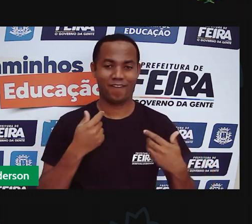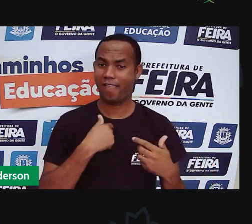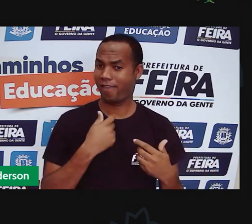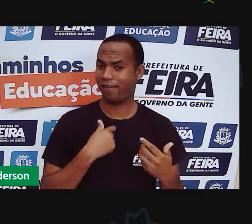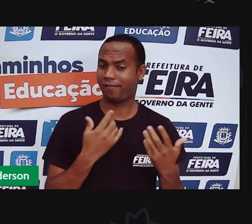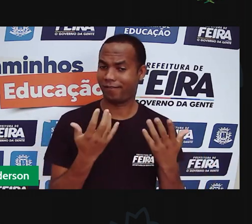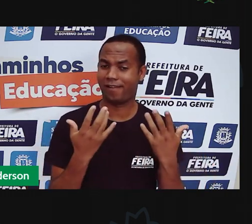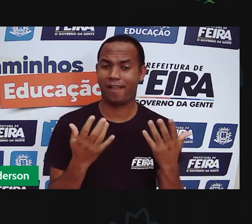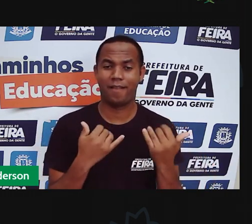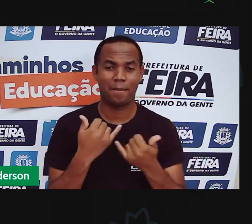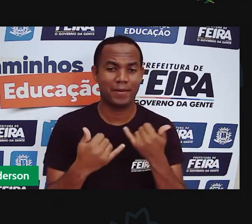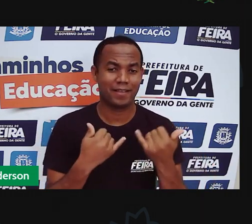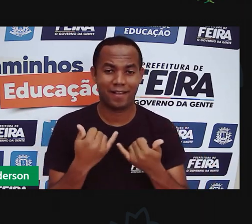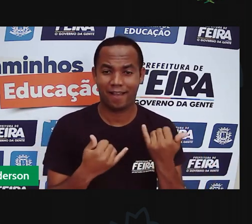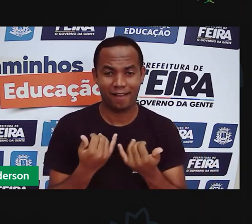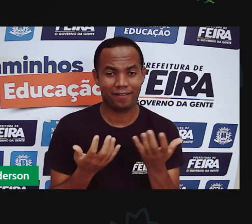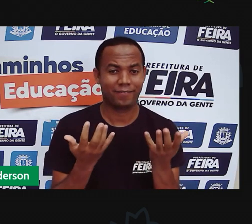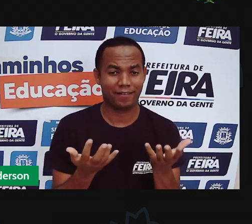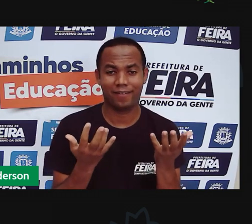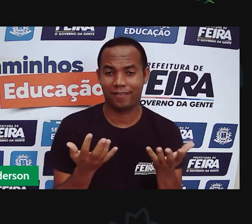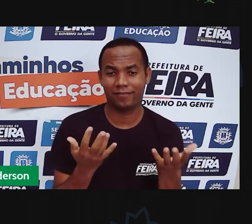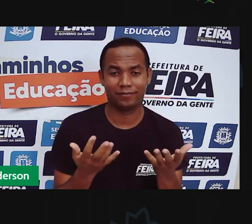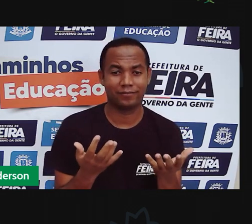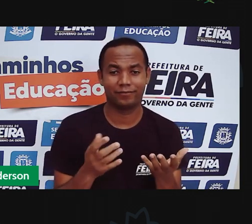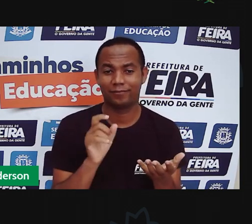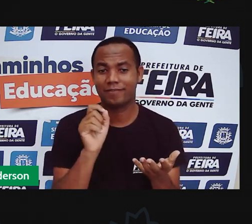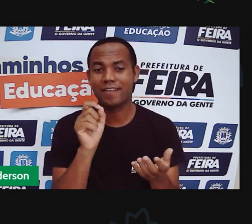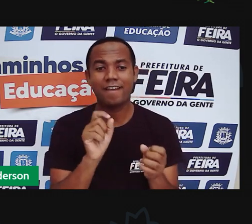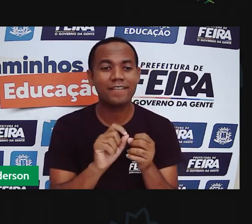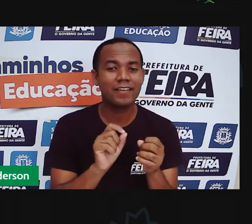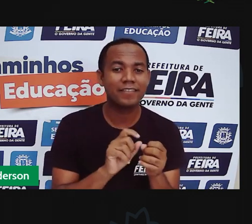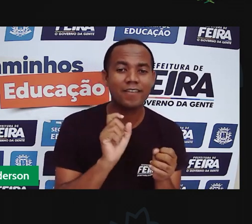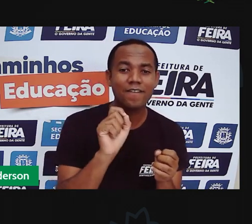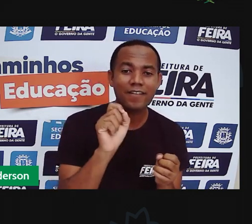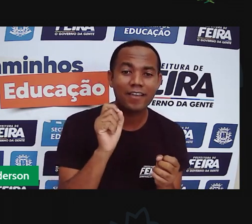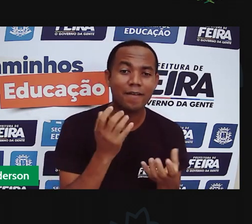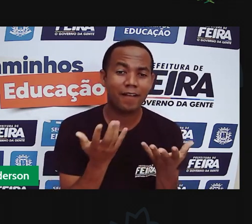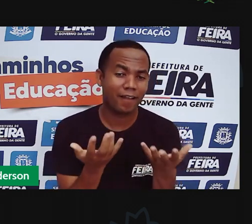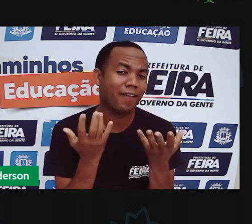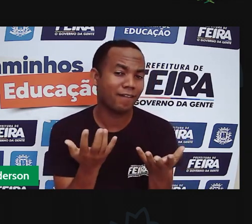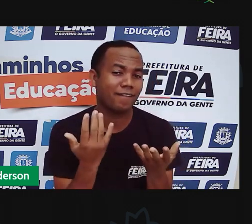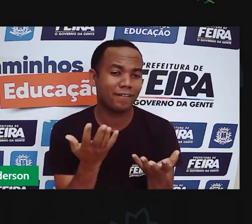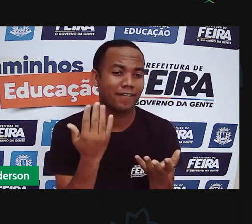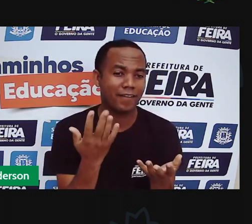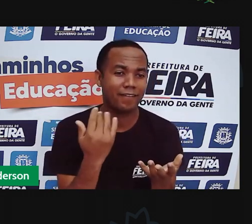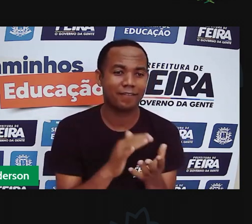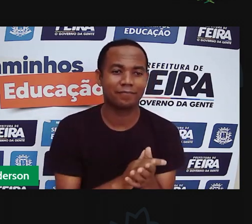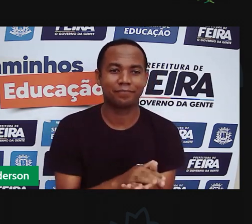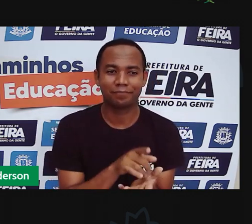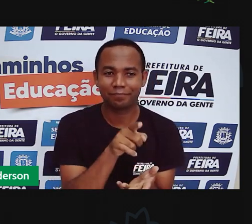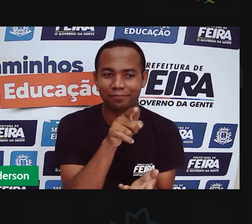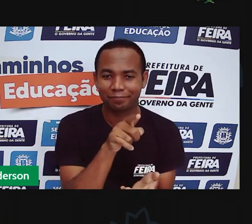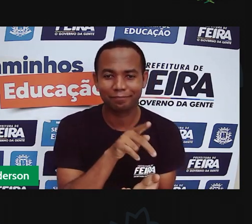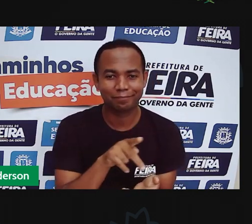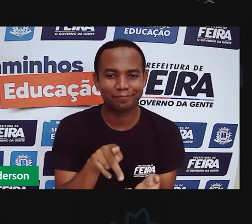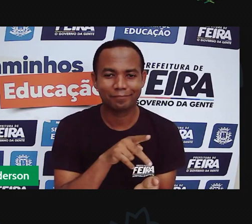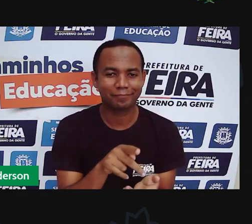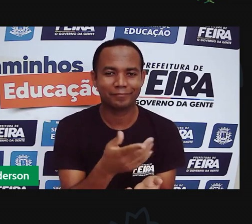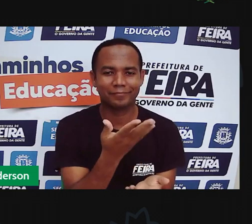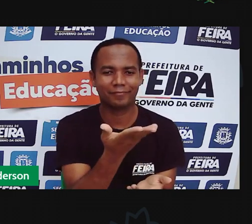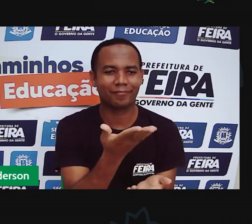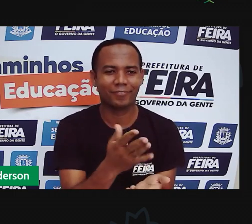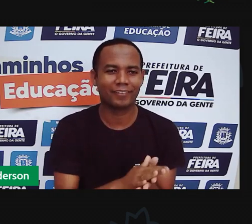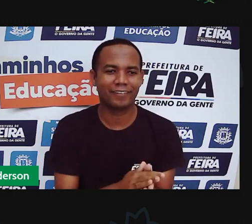empolgado. Querendo brincar com aquilo que eu vou produzir. E... Pró Maria. Olha a Pró Maria aqui, ó. Pró